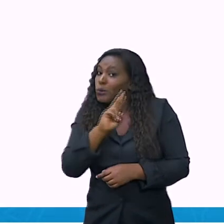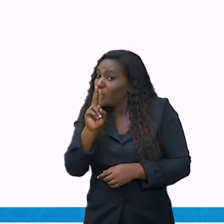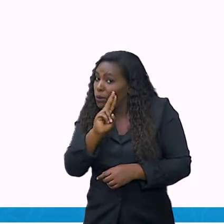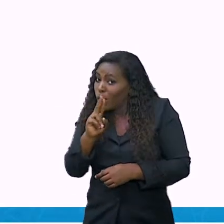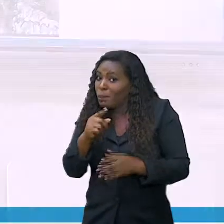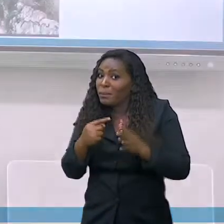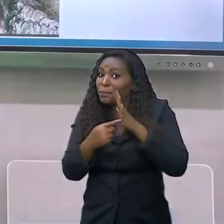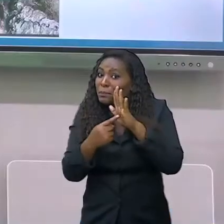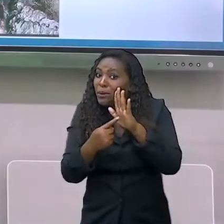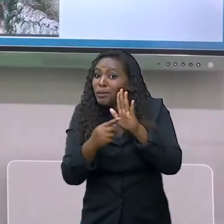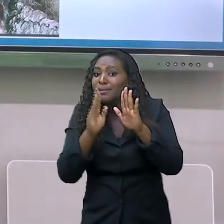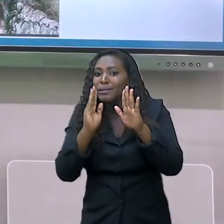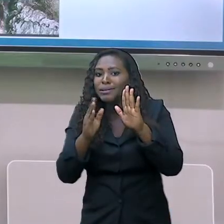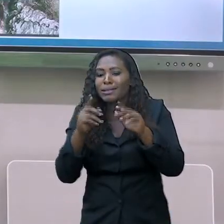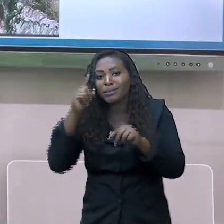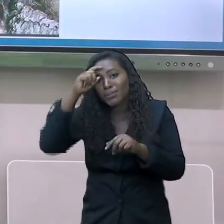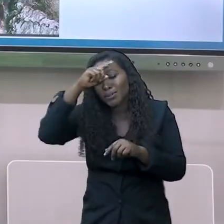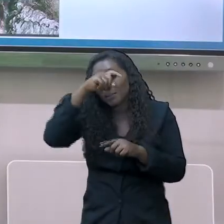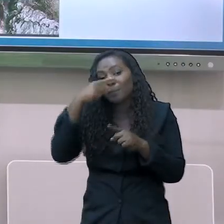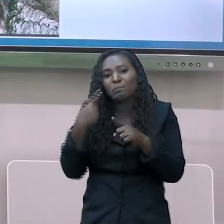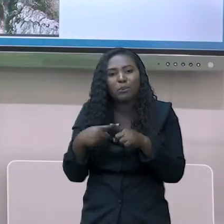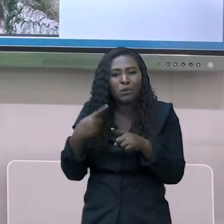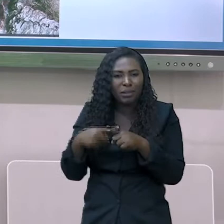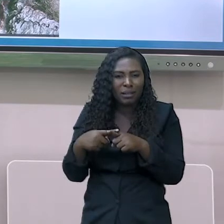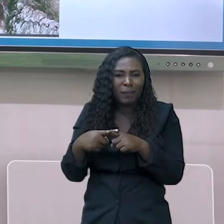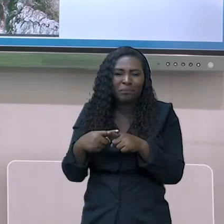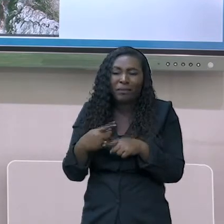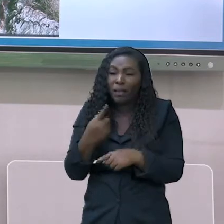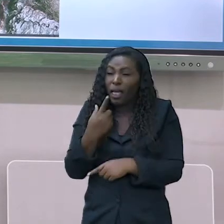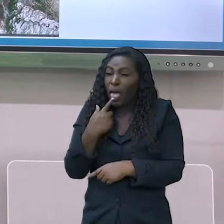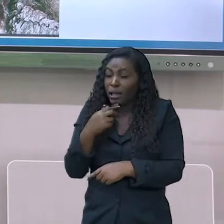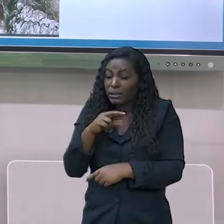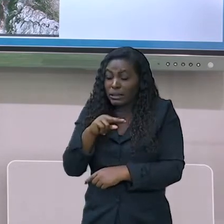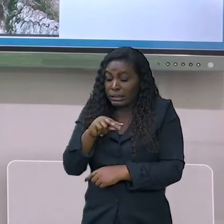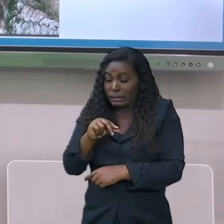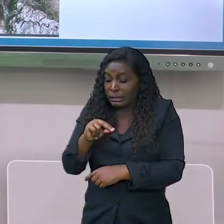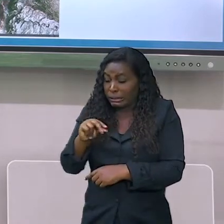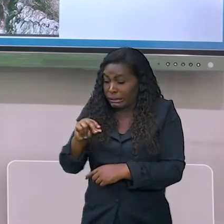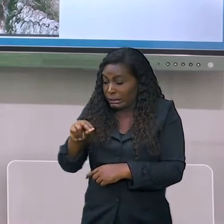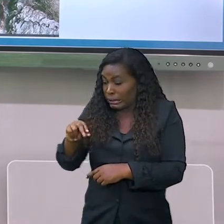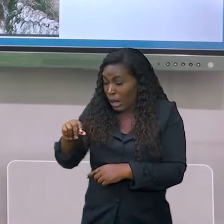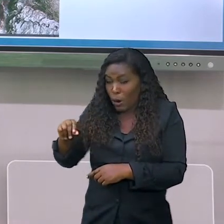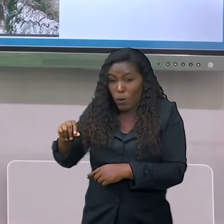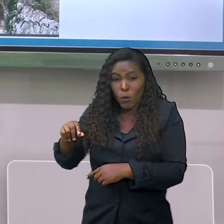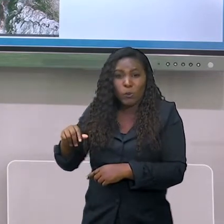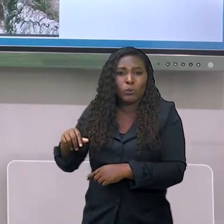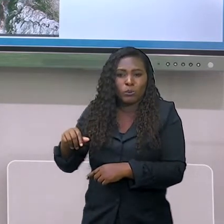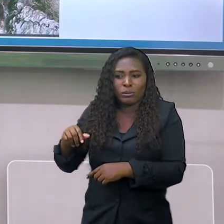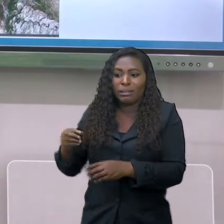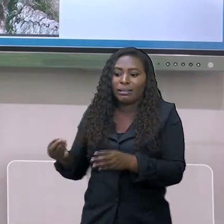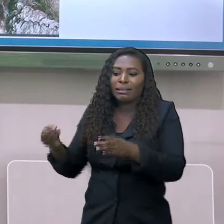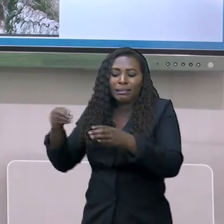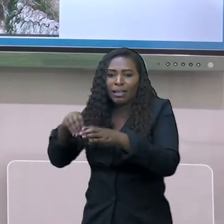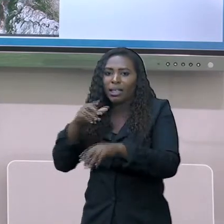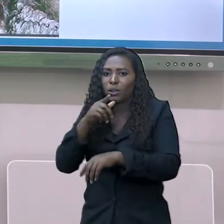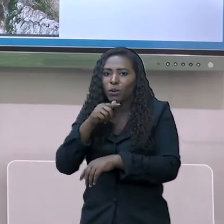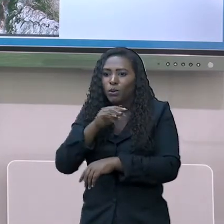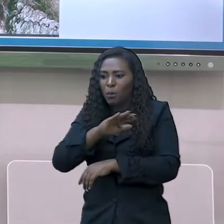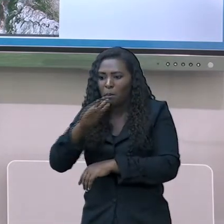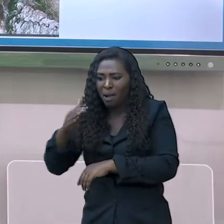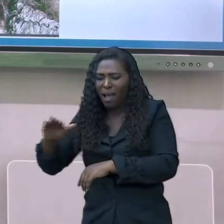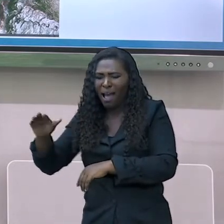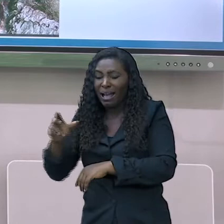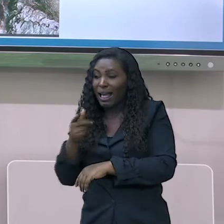porque ele recebe esse nome, porque a sua salinidade é muito alta, ele não tem vida animal